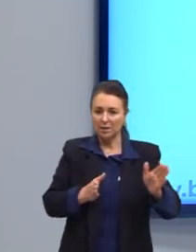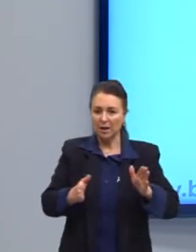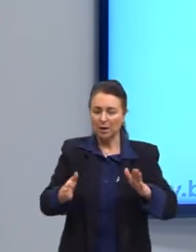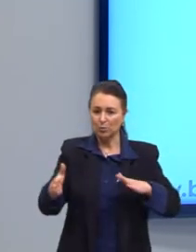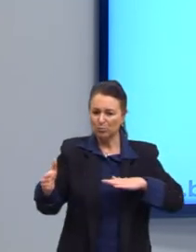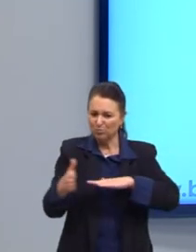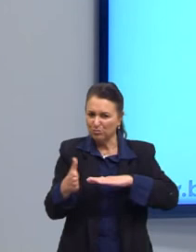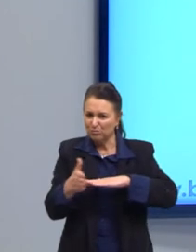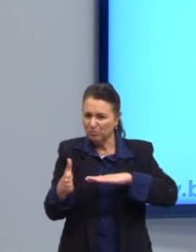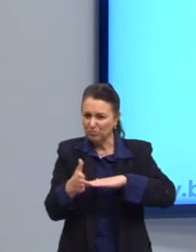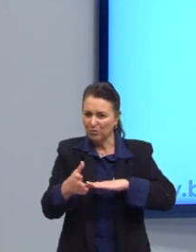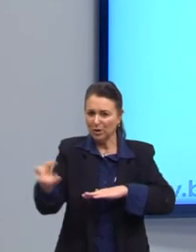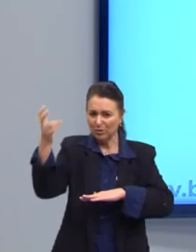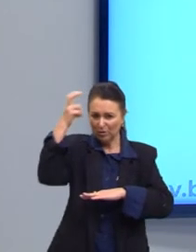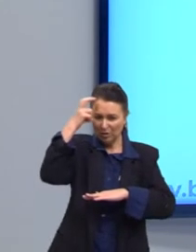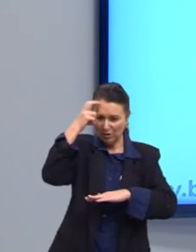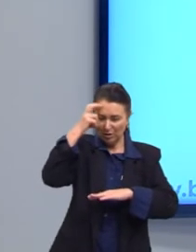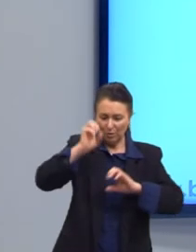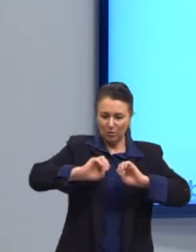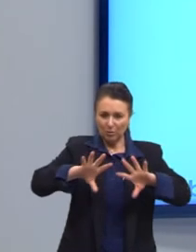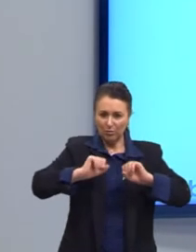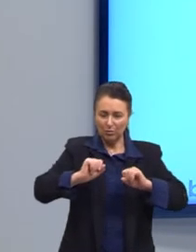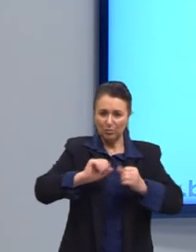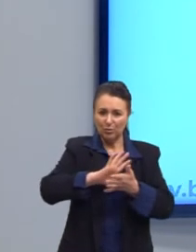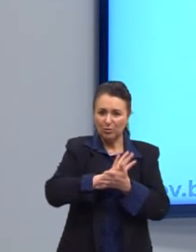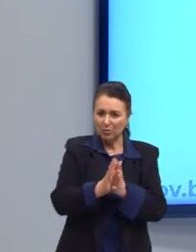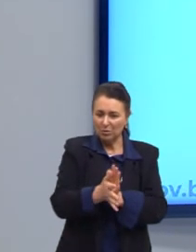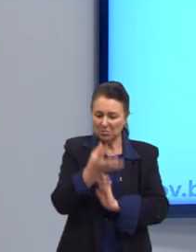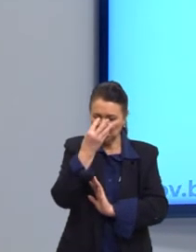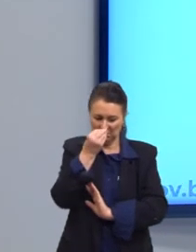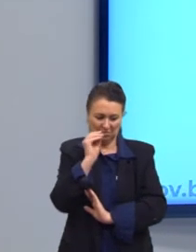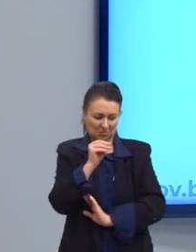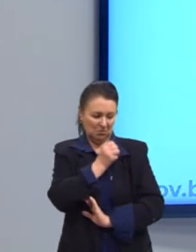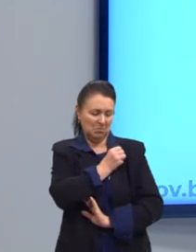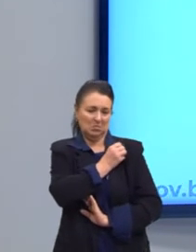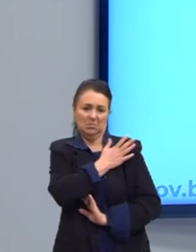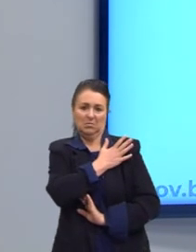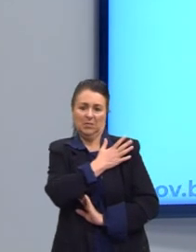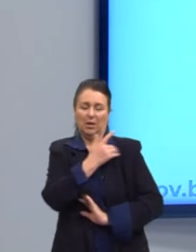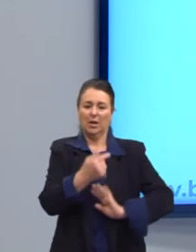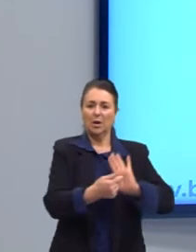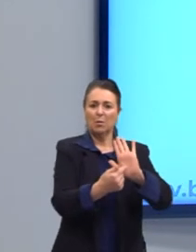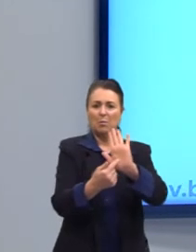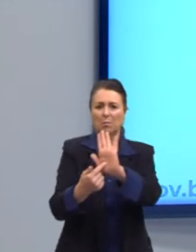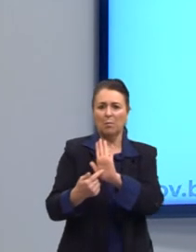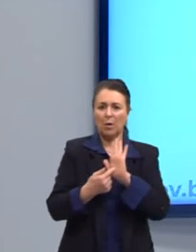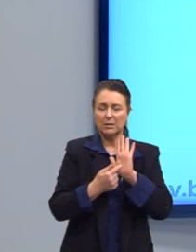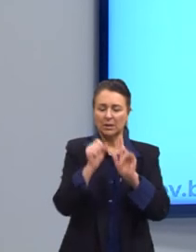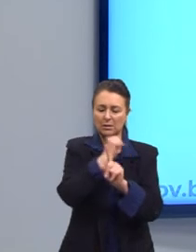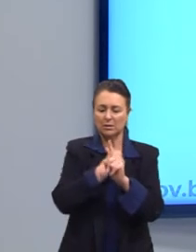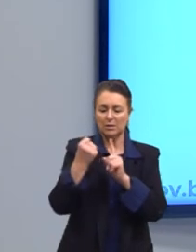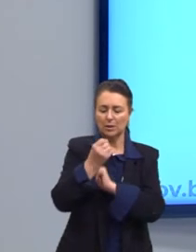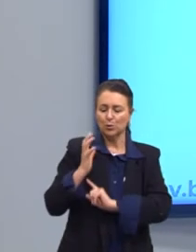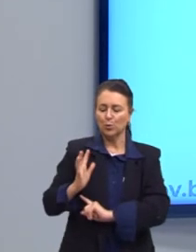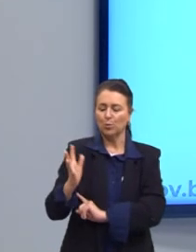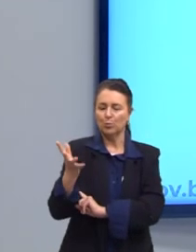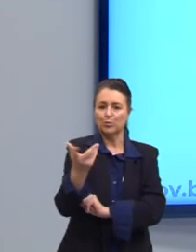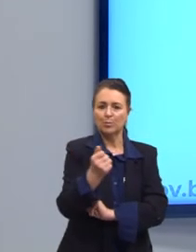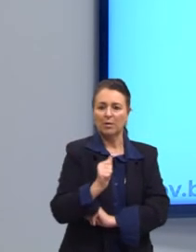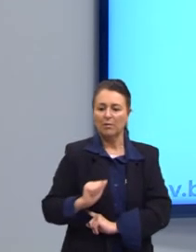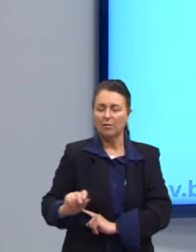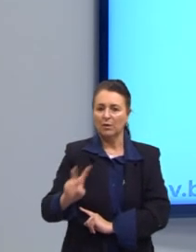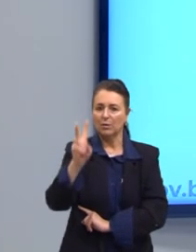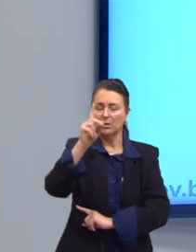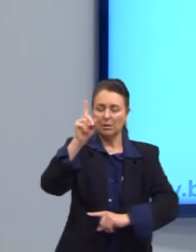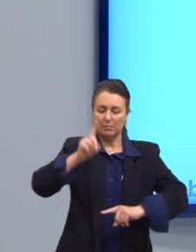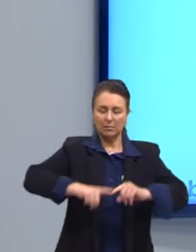educação e à cultura são discriminados. Também não, não trata disso. demonstra que, apesar de a sociedade de consumo valorizar